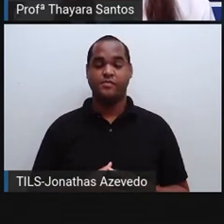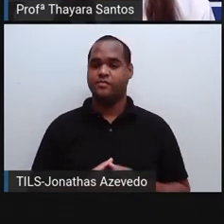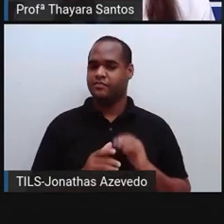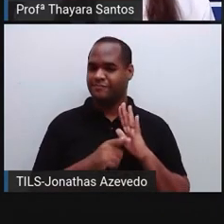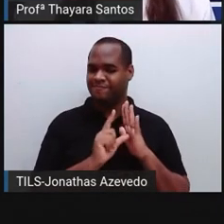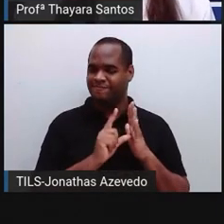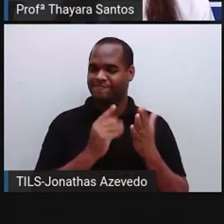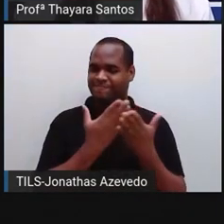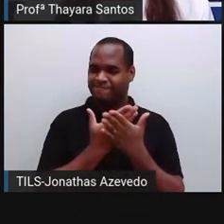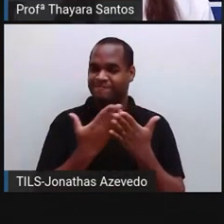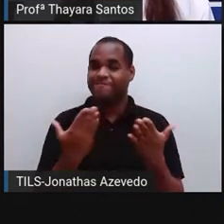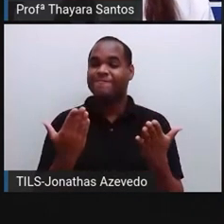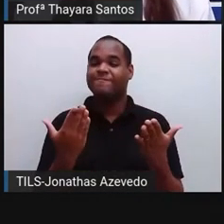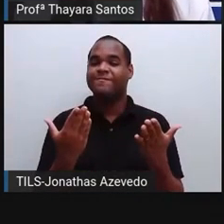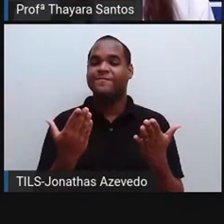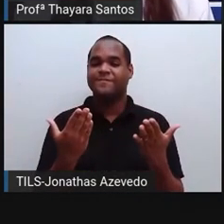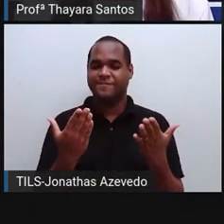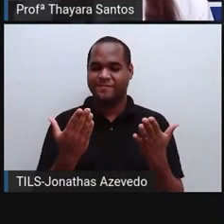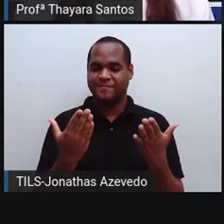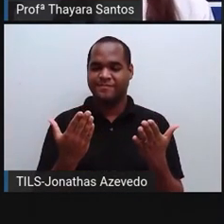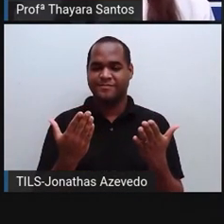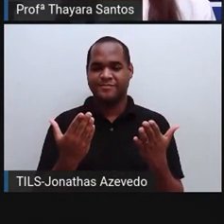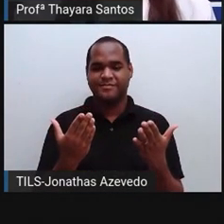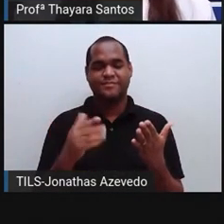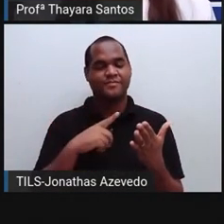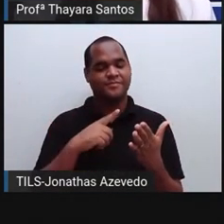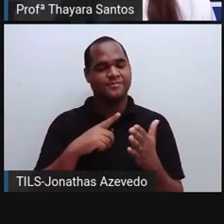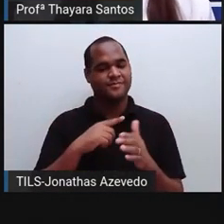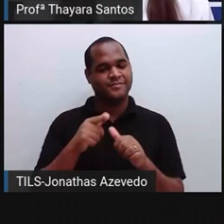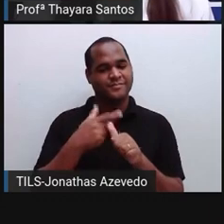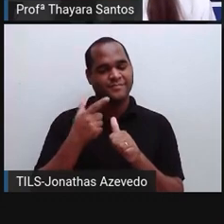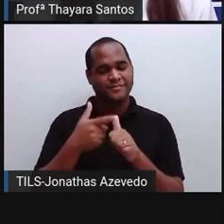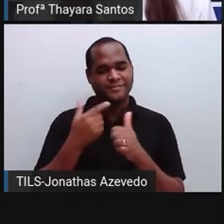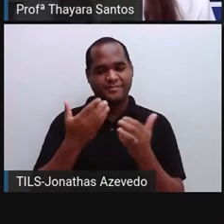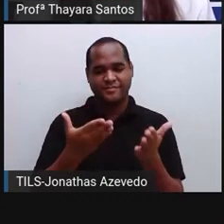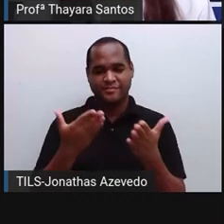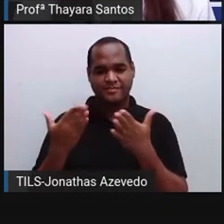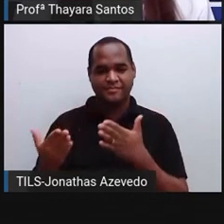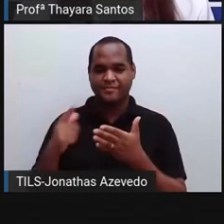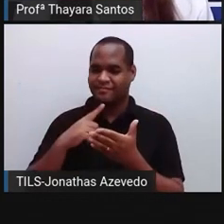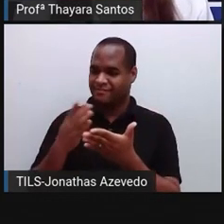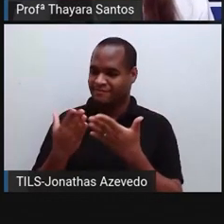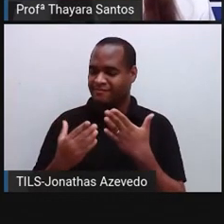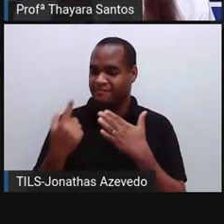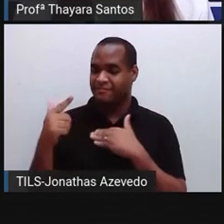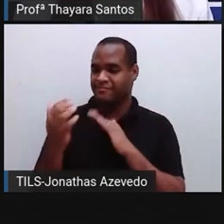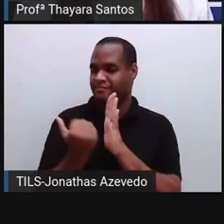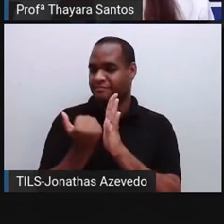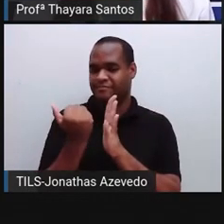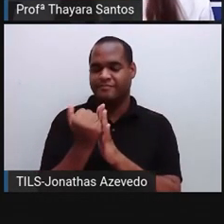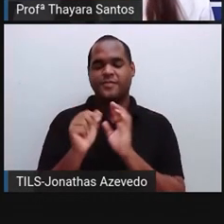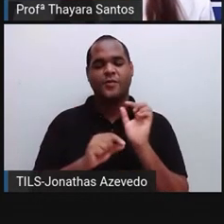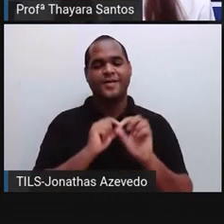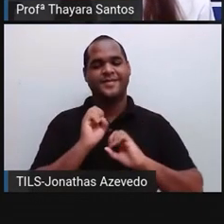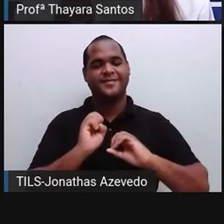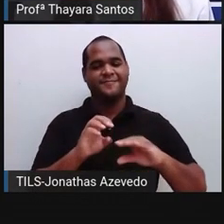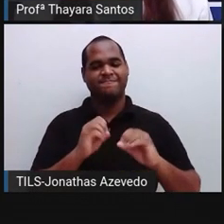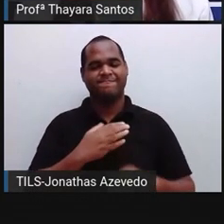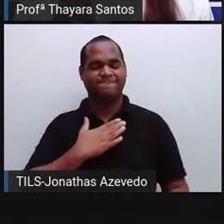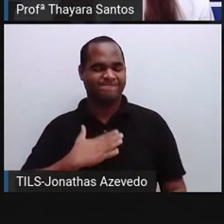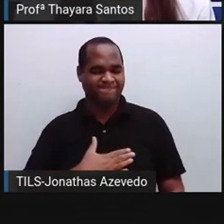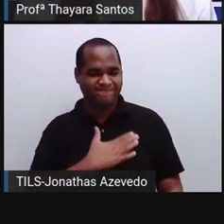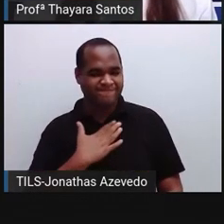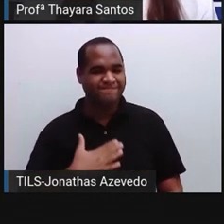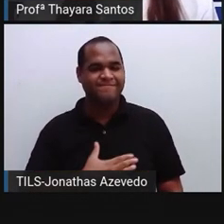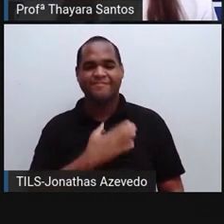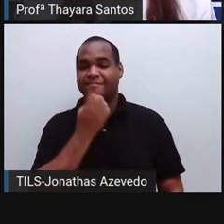Antes de tudo, sejam todos vocês que estão aí do outro lado muito bem-vindos a mais uma das nossas aulas. É um prazer enorme